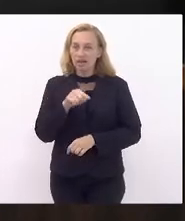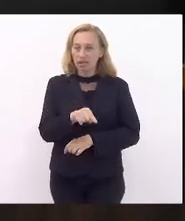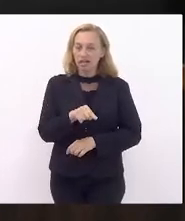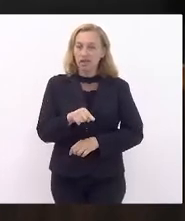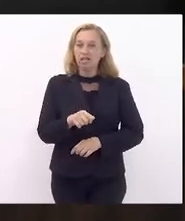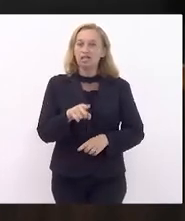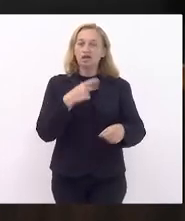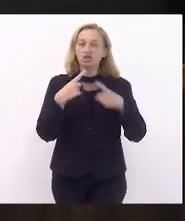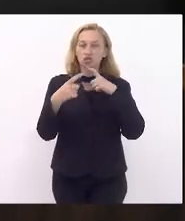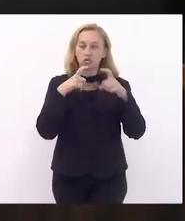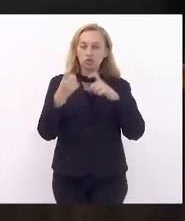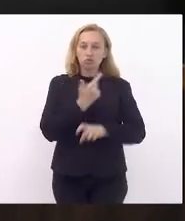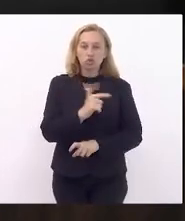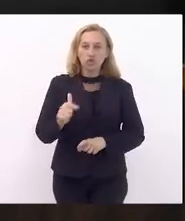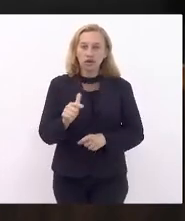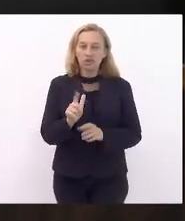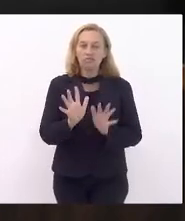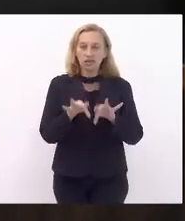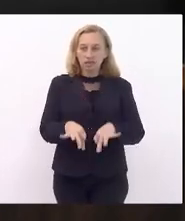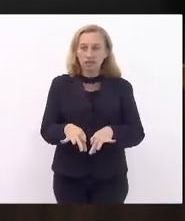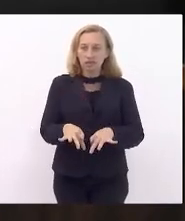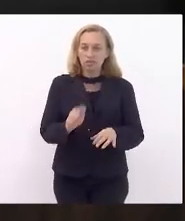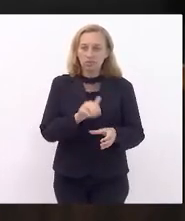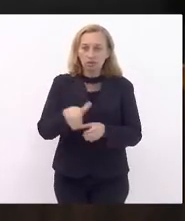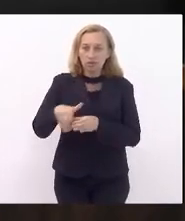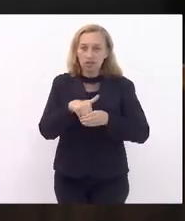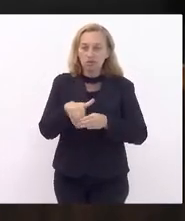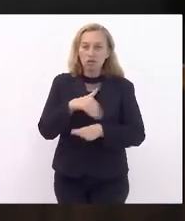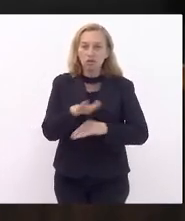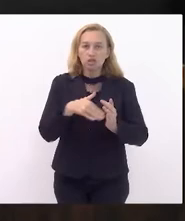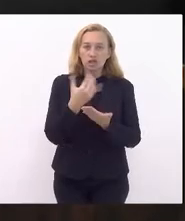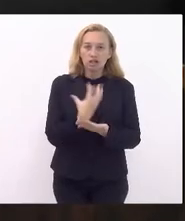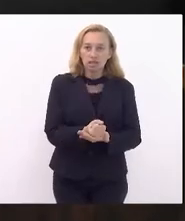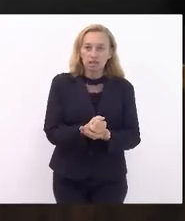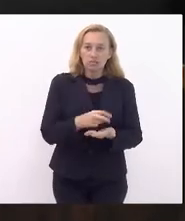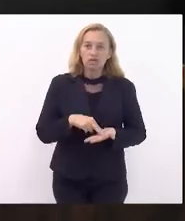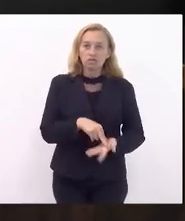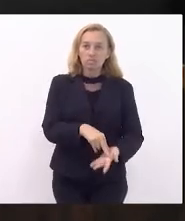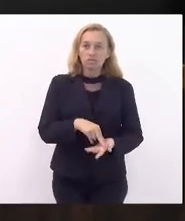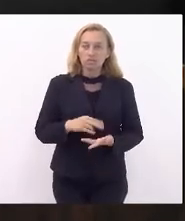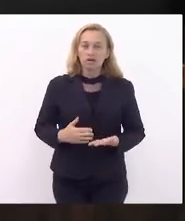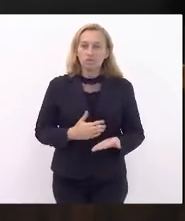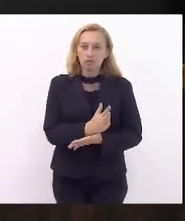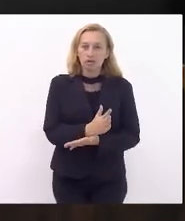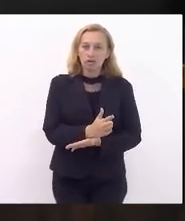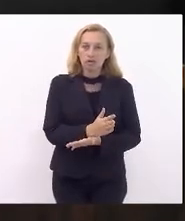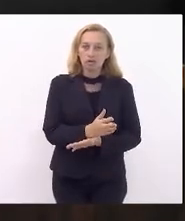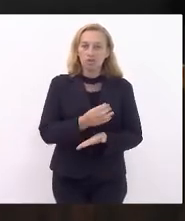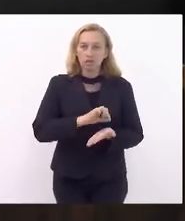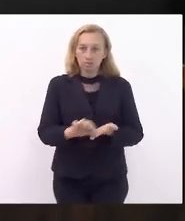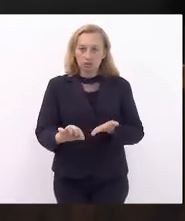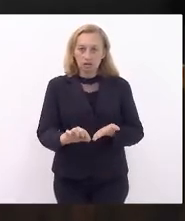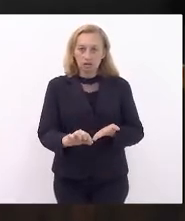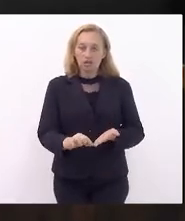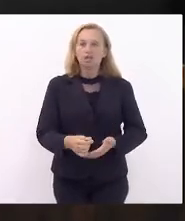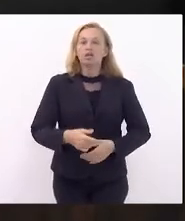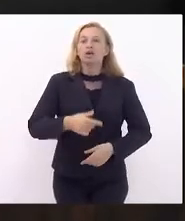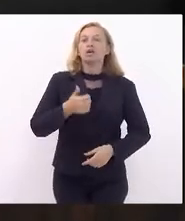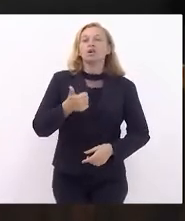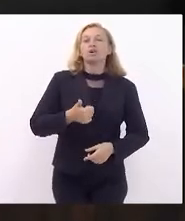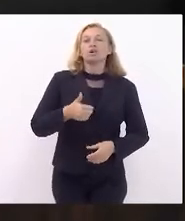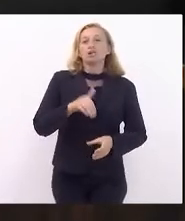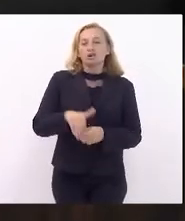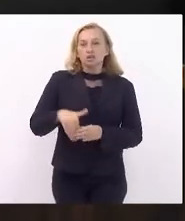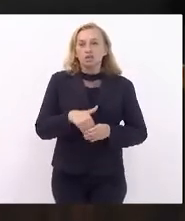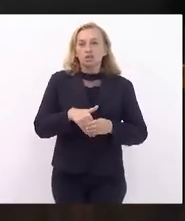Em discussão, não haveria ninguém queira discutir, encerrada a discussão, em votação. Os senhores que aprovam, como estão? Aprovado vai autógrafo. Em regime de urgência, em